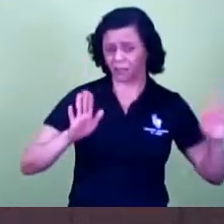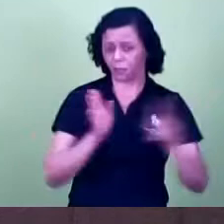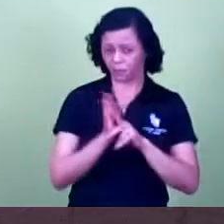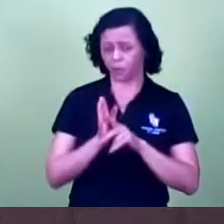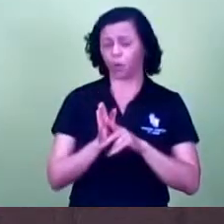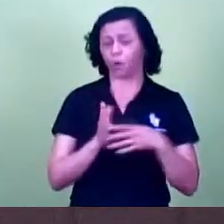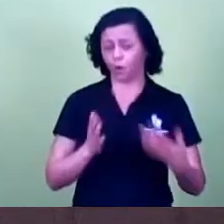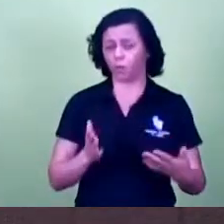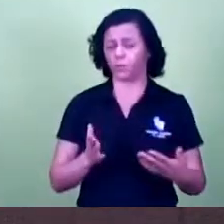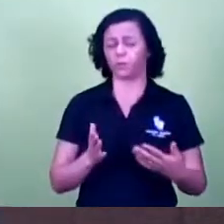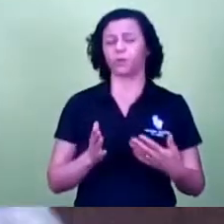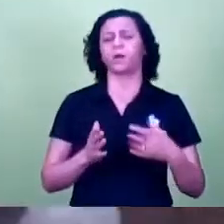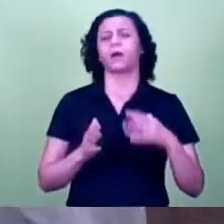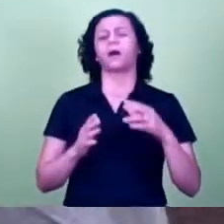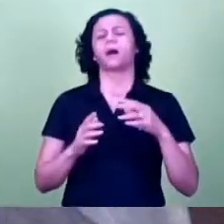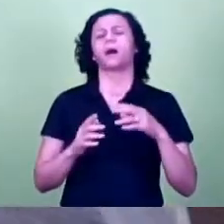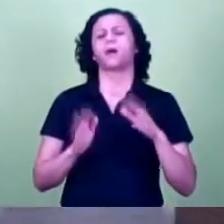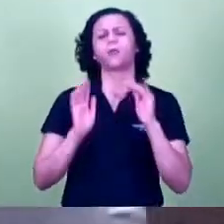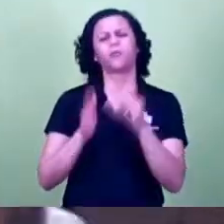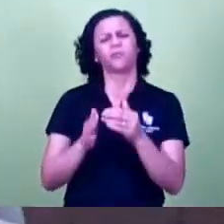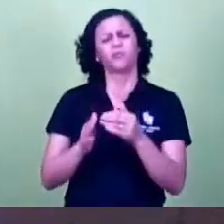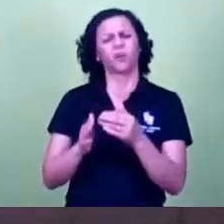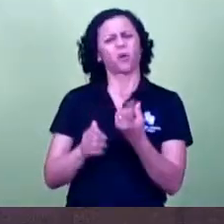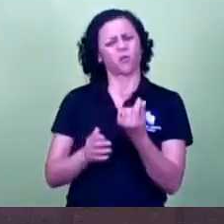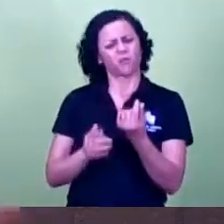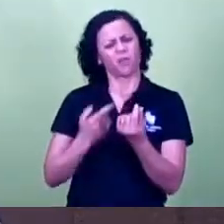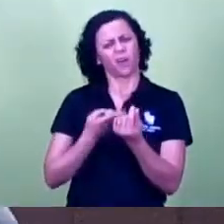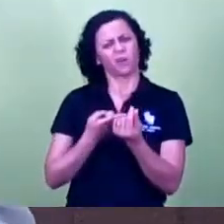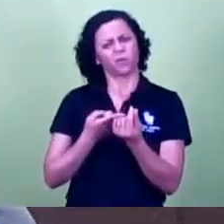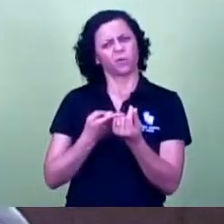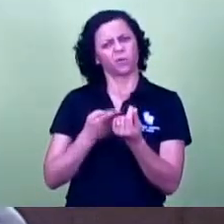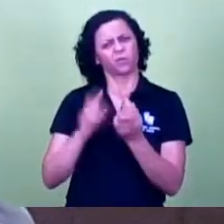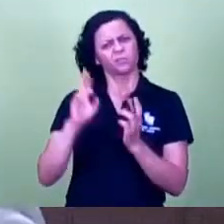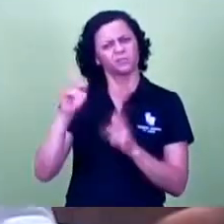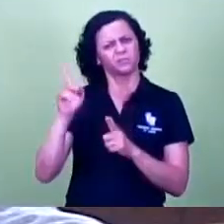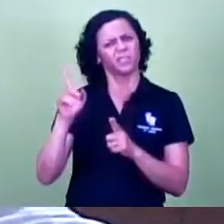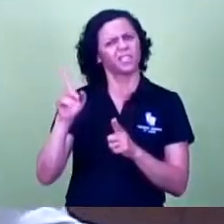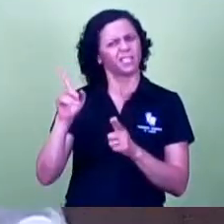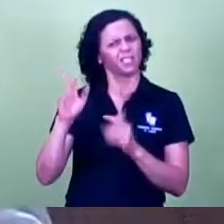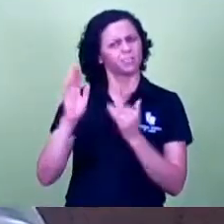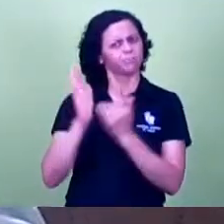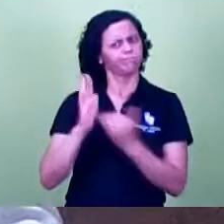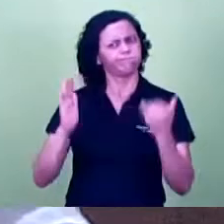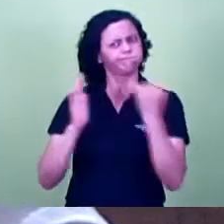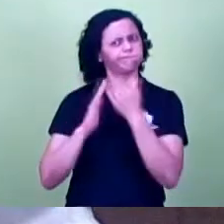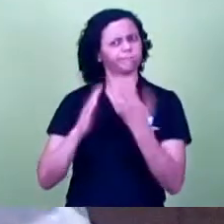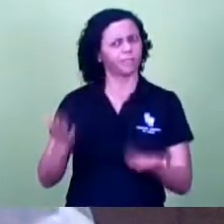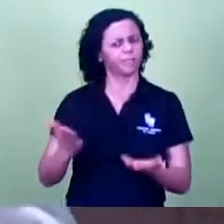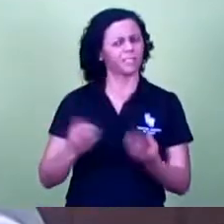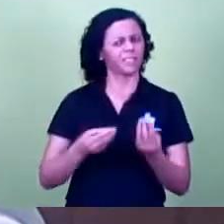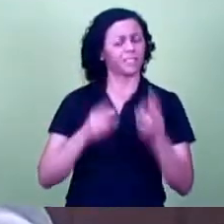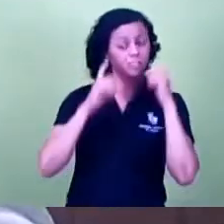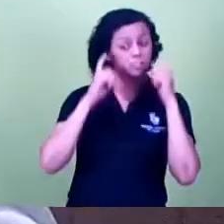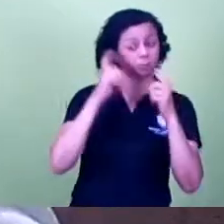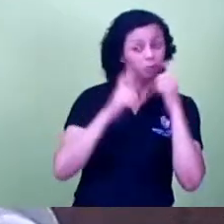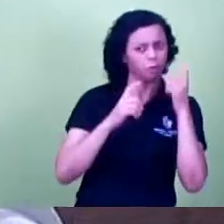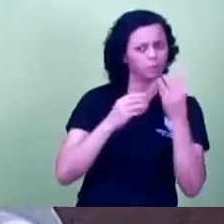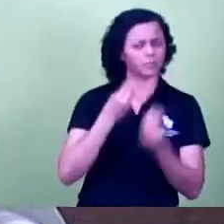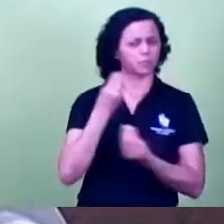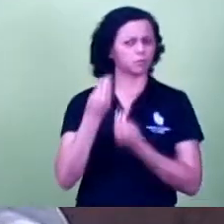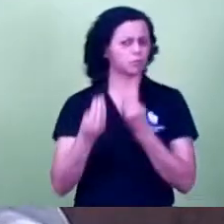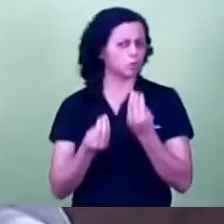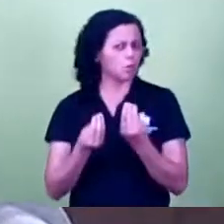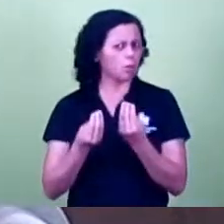com relação ao preço porque estava dando uma diferença de preço muito grande e a preocupação pela desassistência pela falta uma